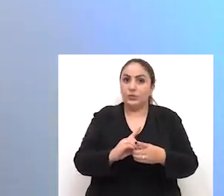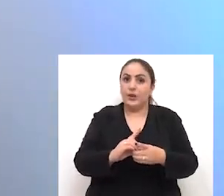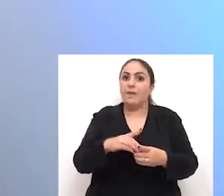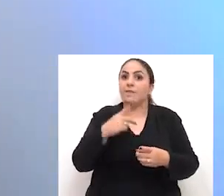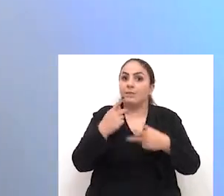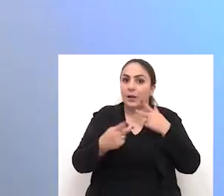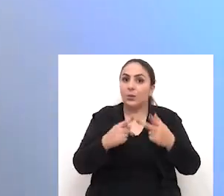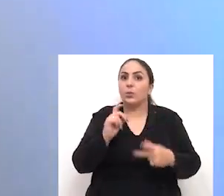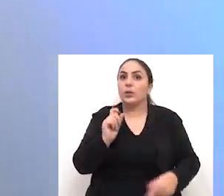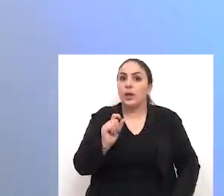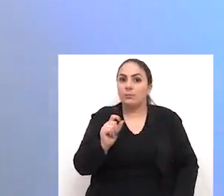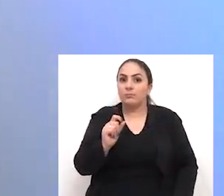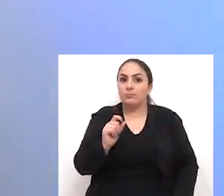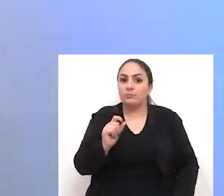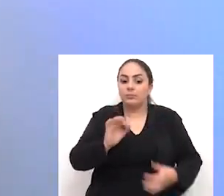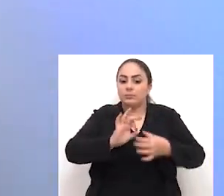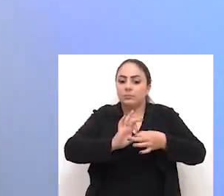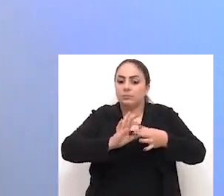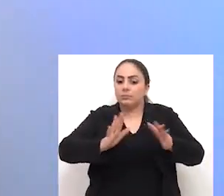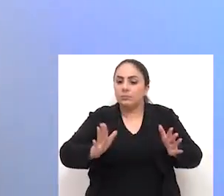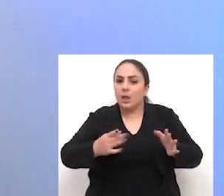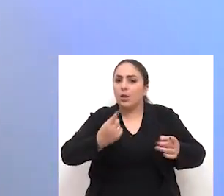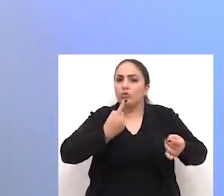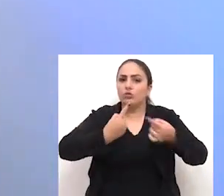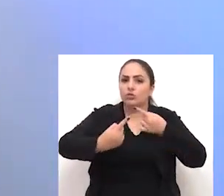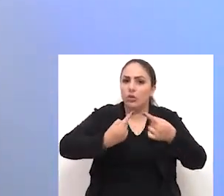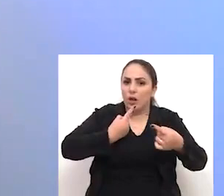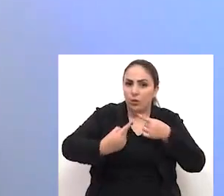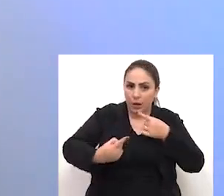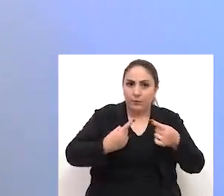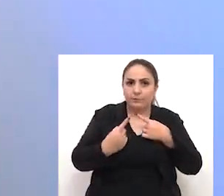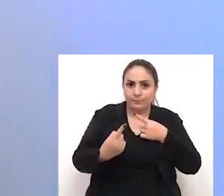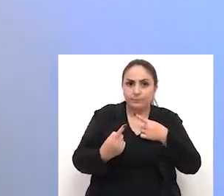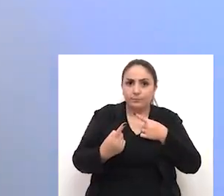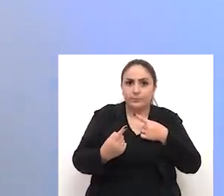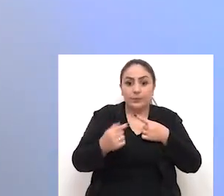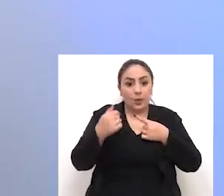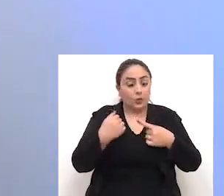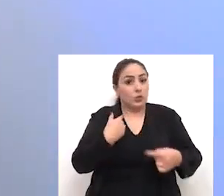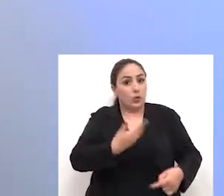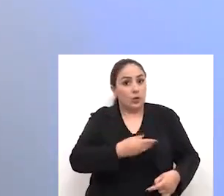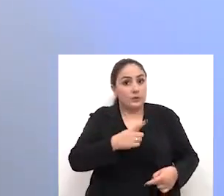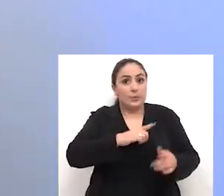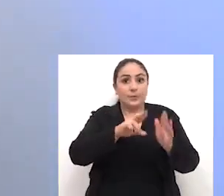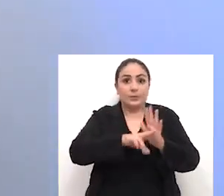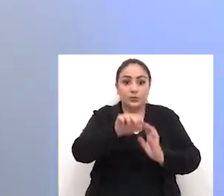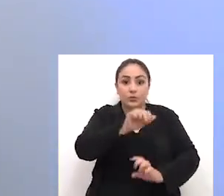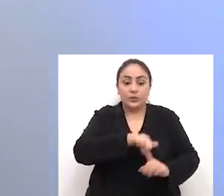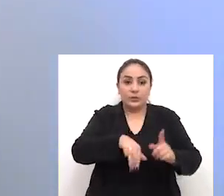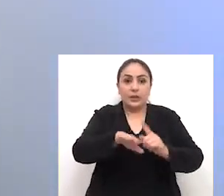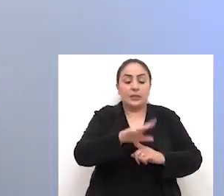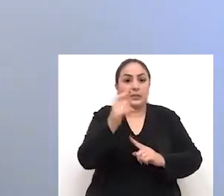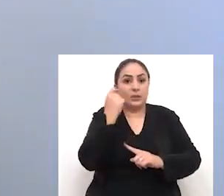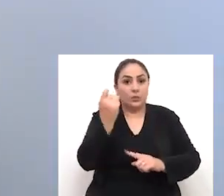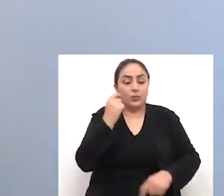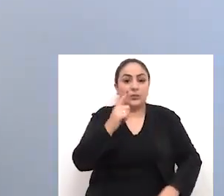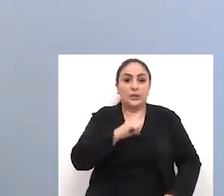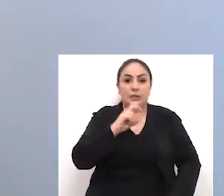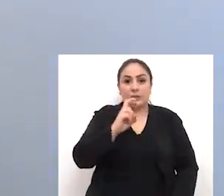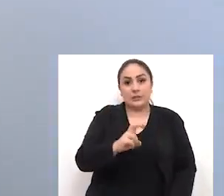pressupõe a disposição de dialogarmos. A Assembleia Legislativa tem a representação da sociedade gaúcha, através de